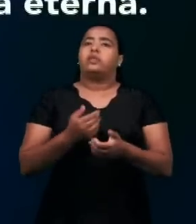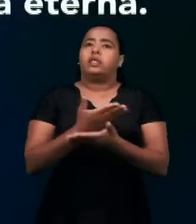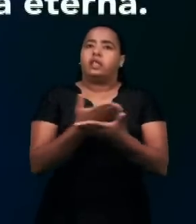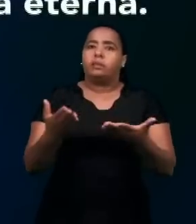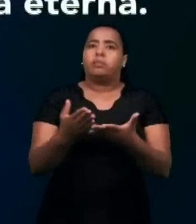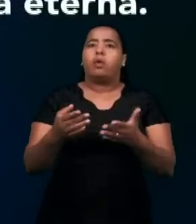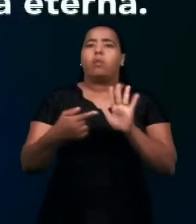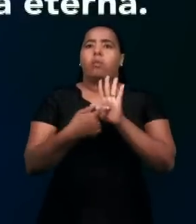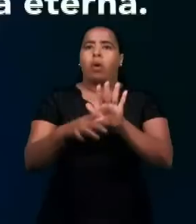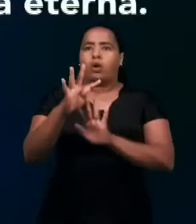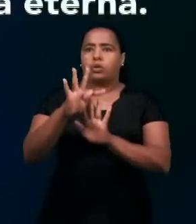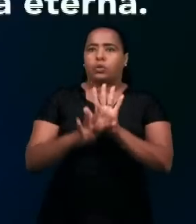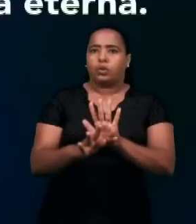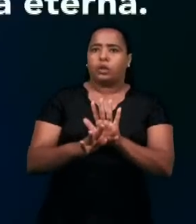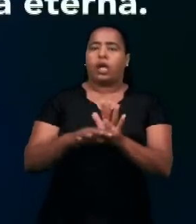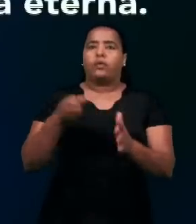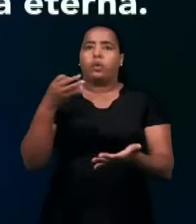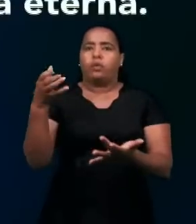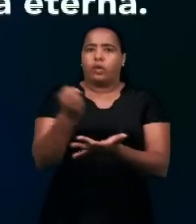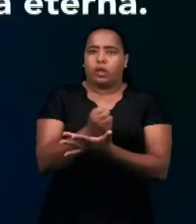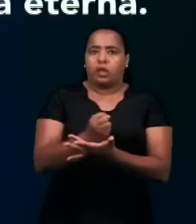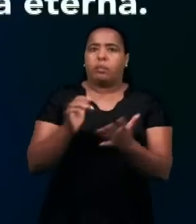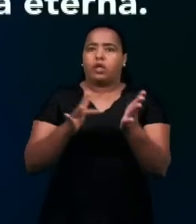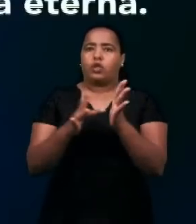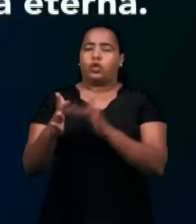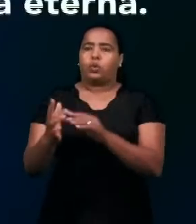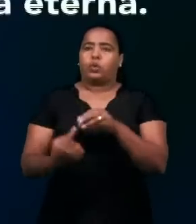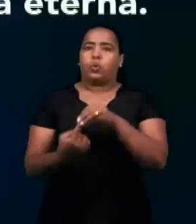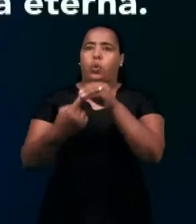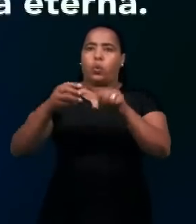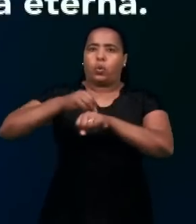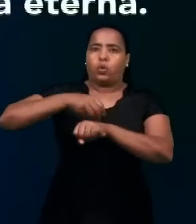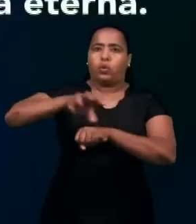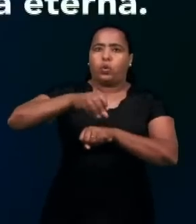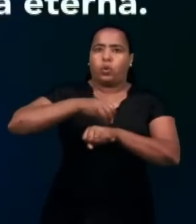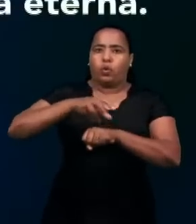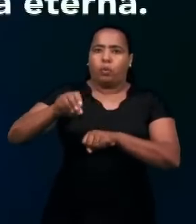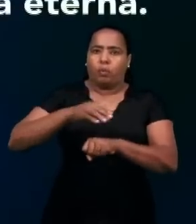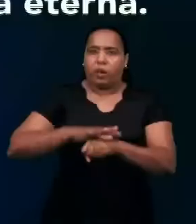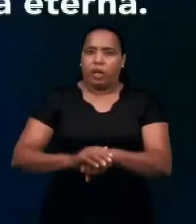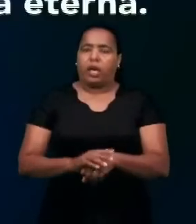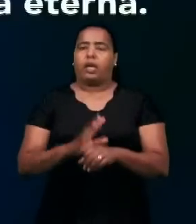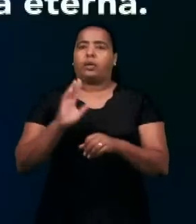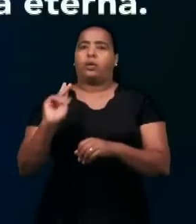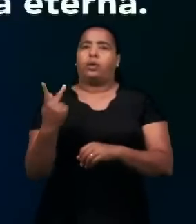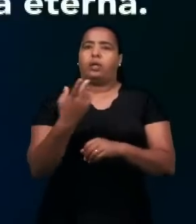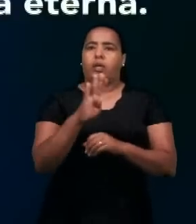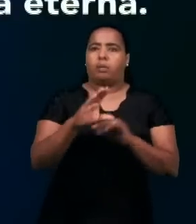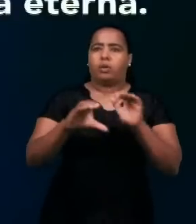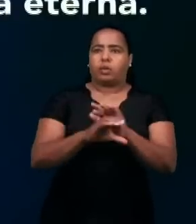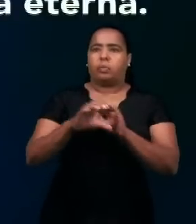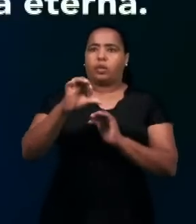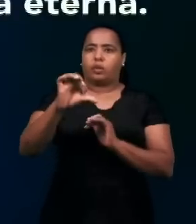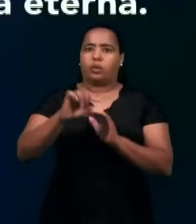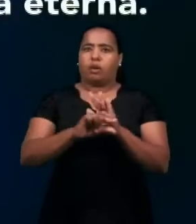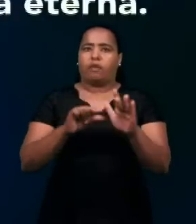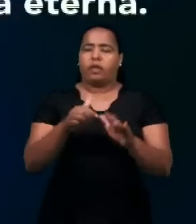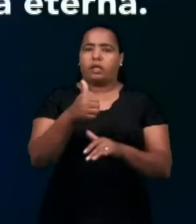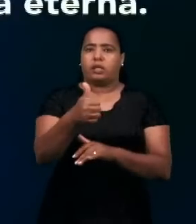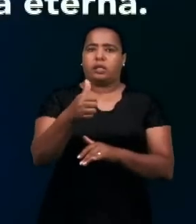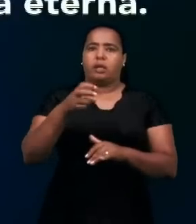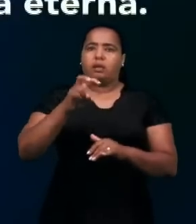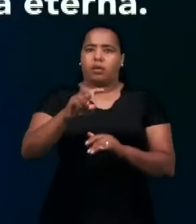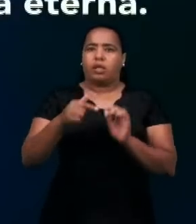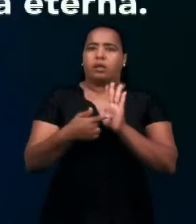Testamento que fala de Jesus como único mediador, citamos em Hebreus capítulo 9, versículo 15, assim que, por